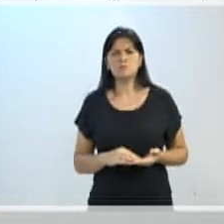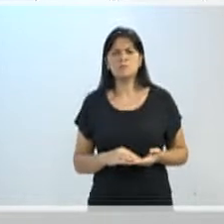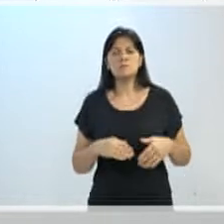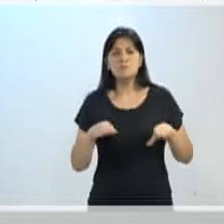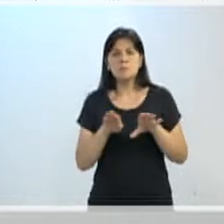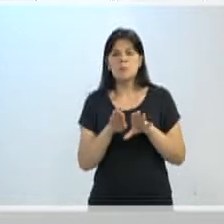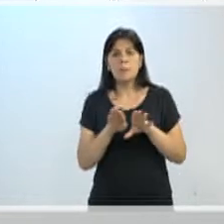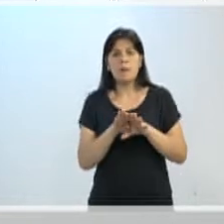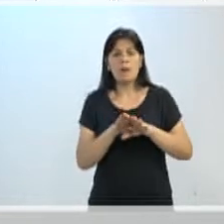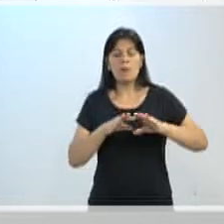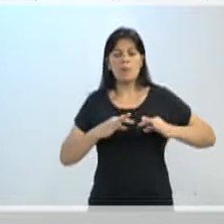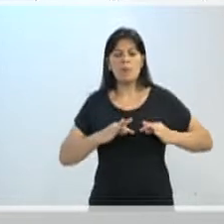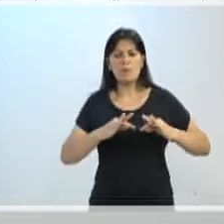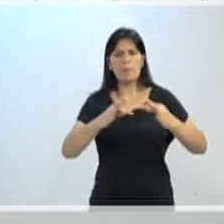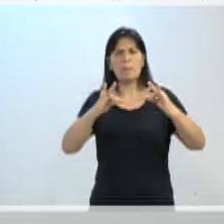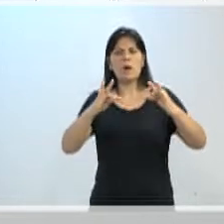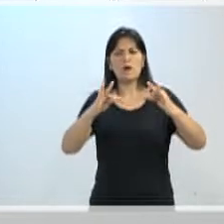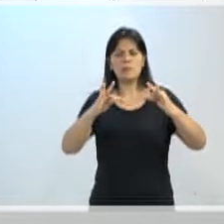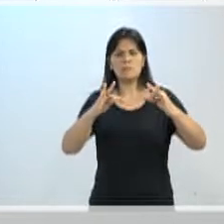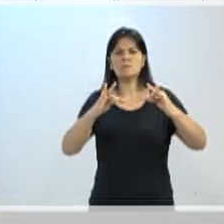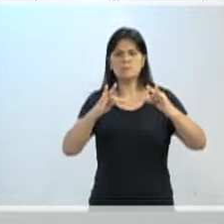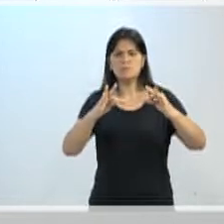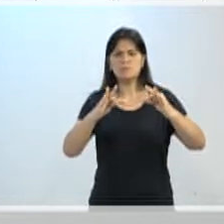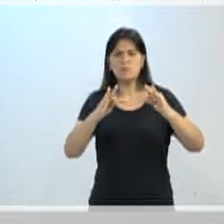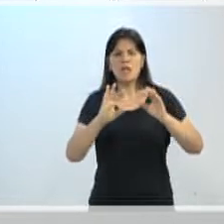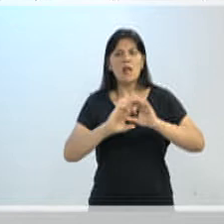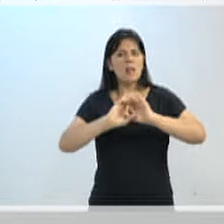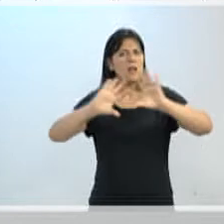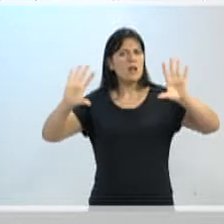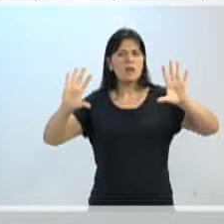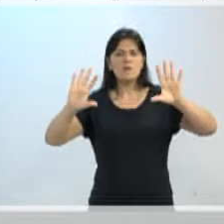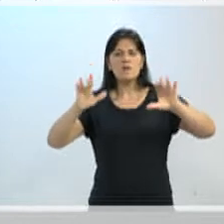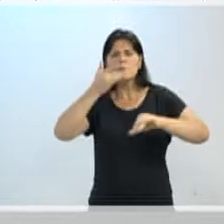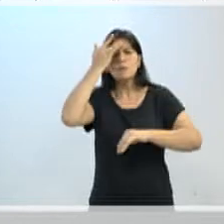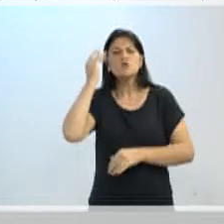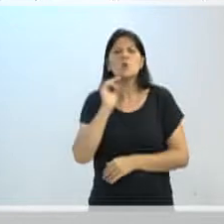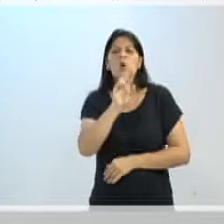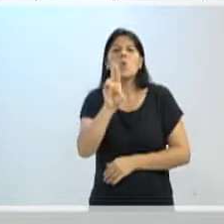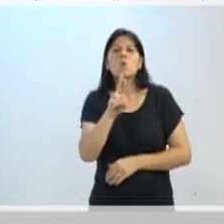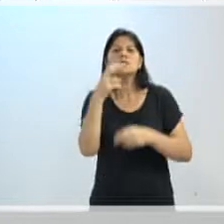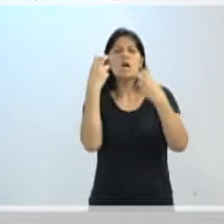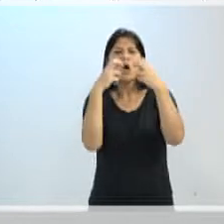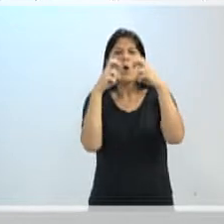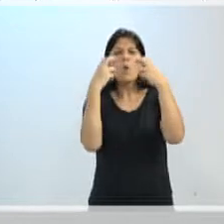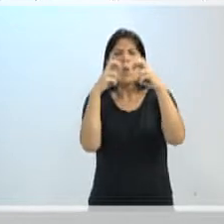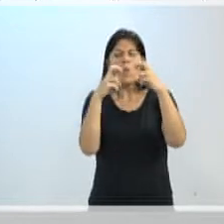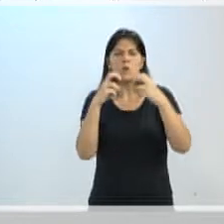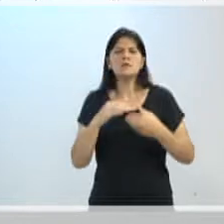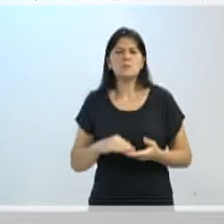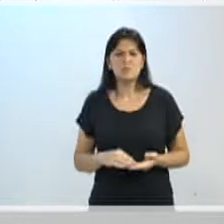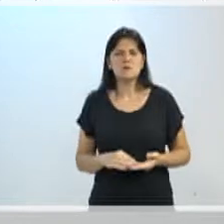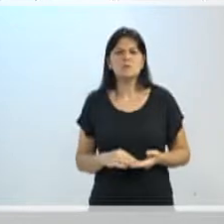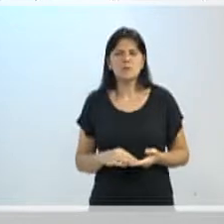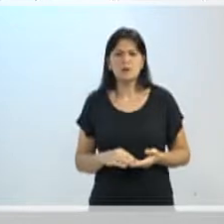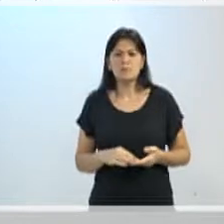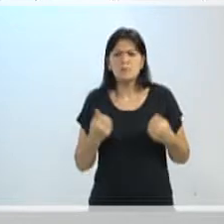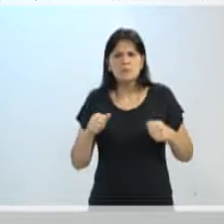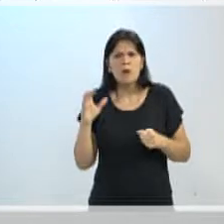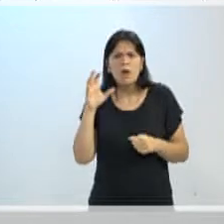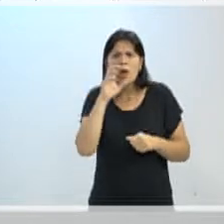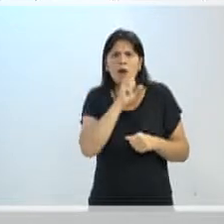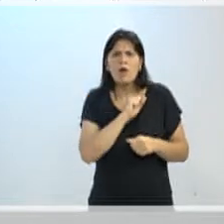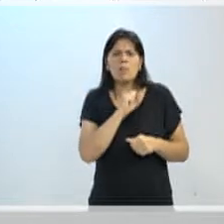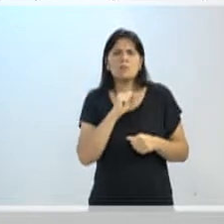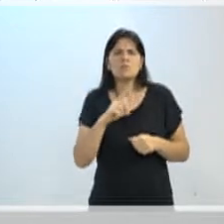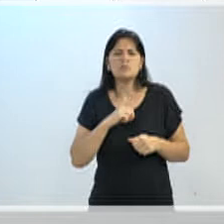tecnologia. Ou seja, a tecnologia disponível para o usuário tem que estar muito mais próxima dele, tem que ser muito mais ágil para ele